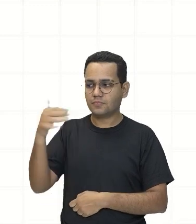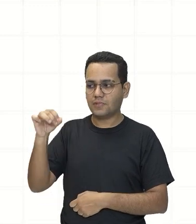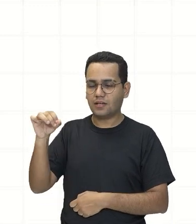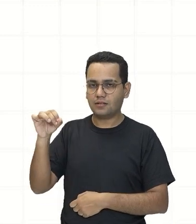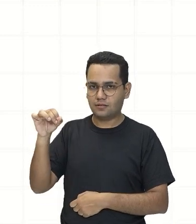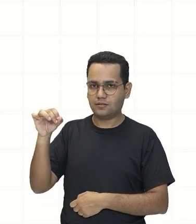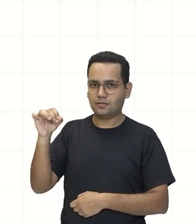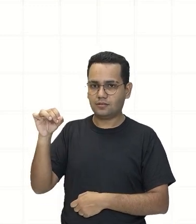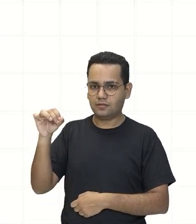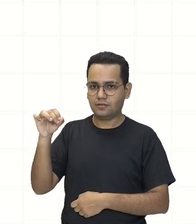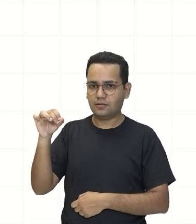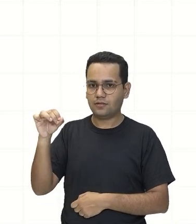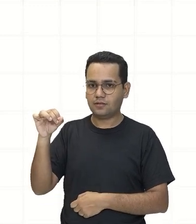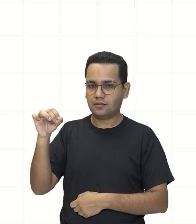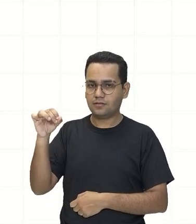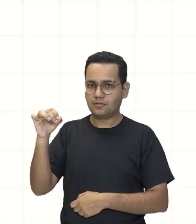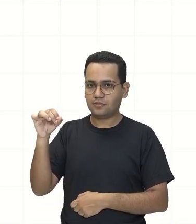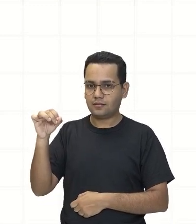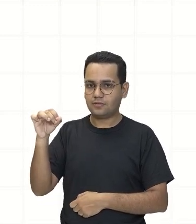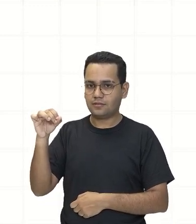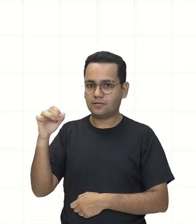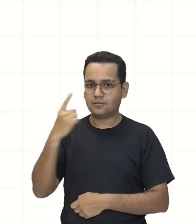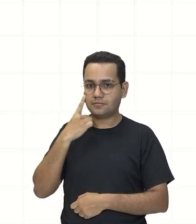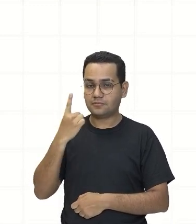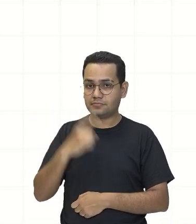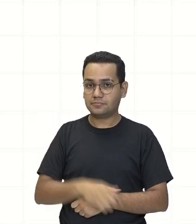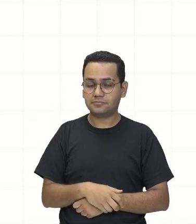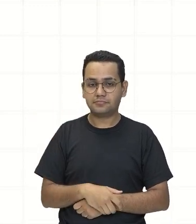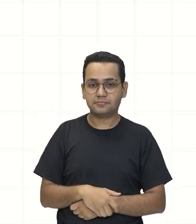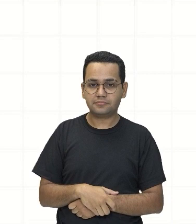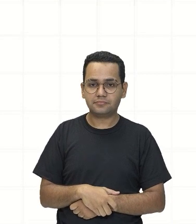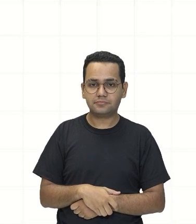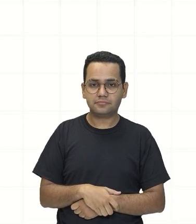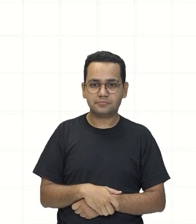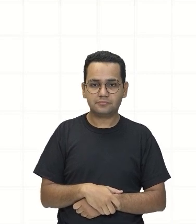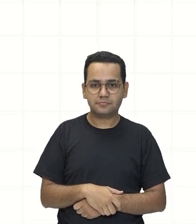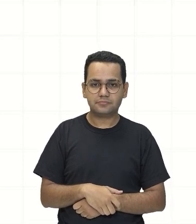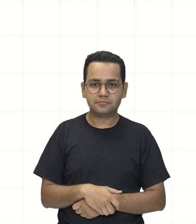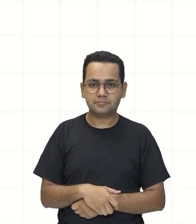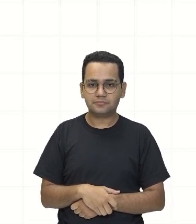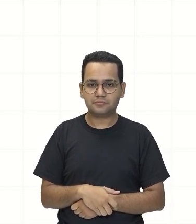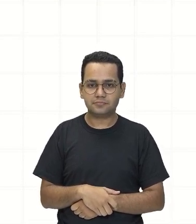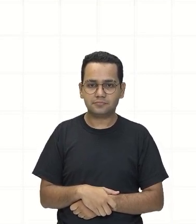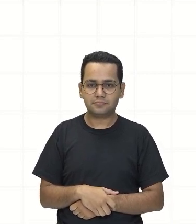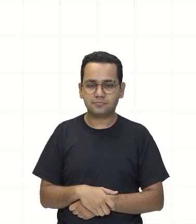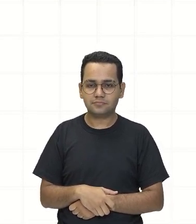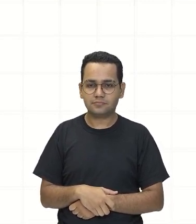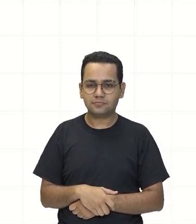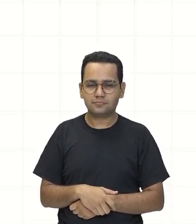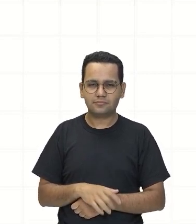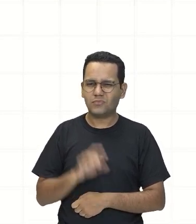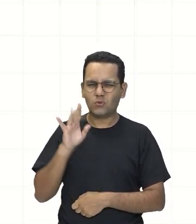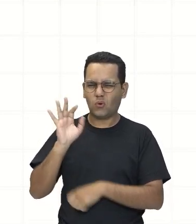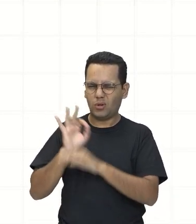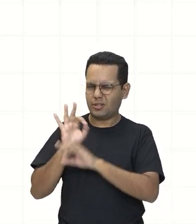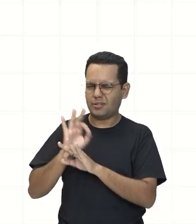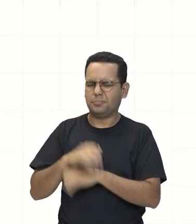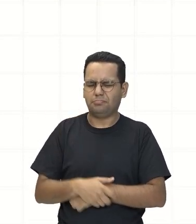Isso aqui É a mesma coisa Deixa eu só arrumar aqui Isso aqui Só arrumando